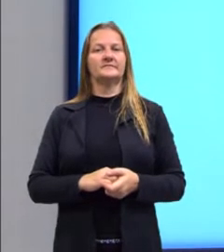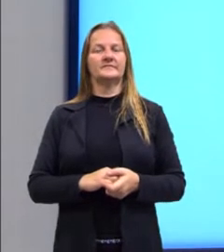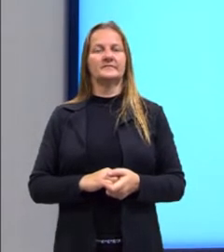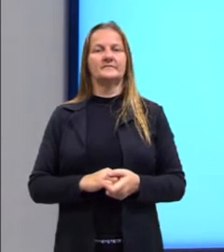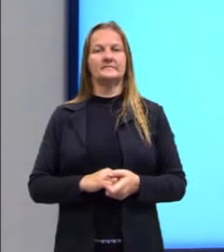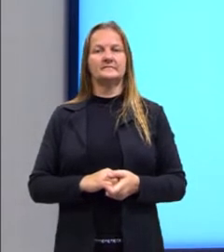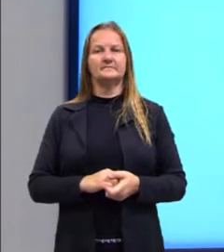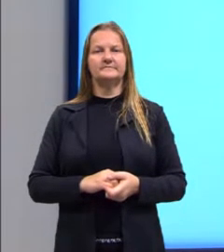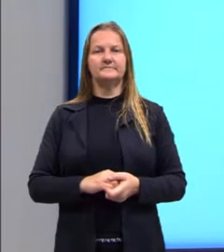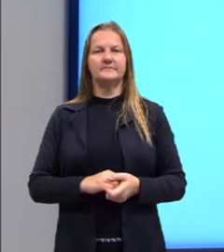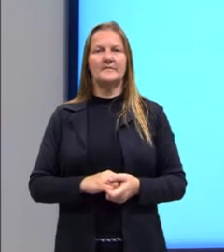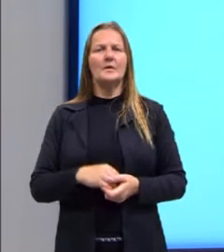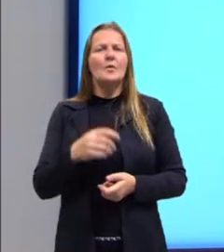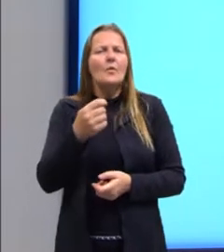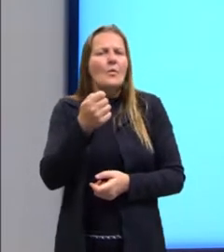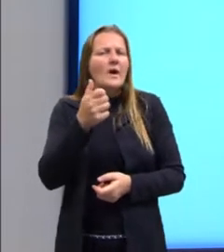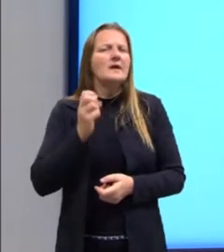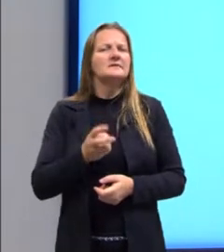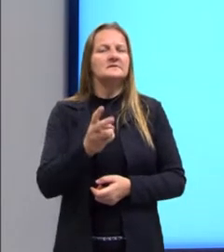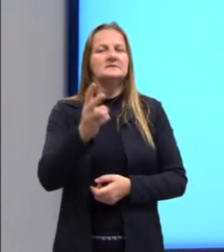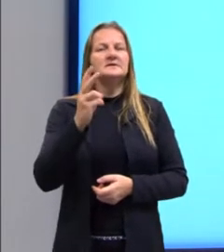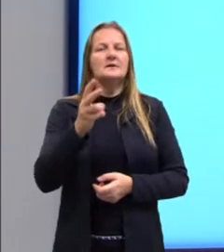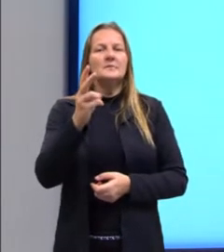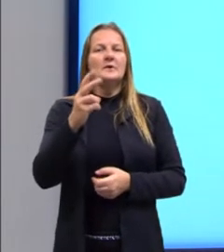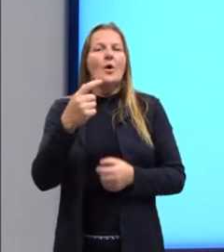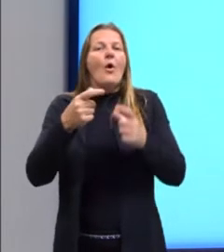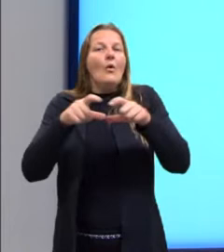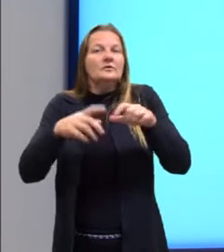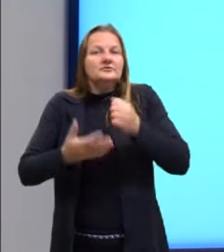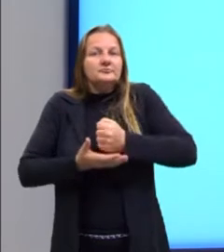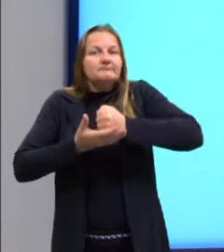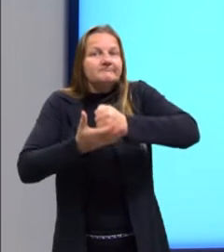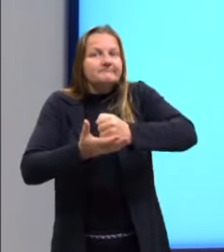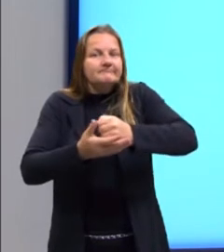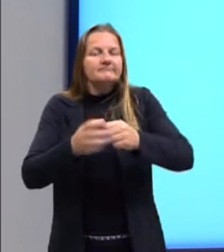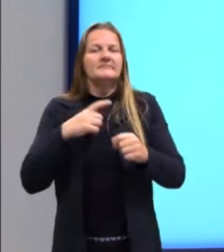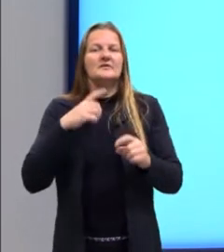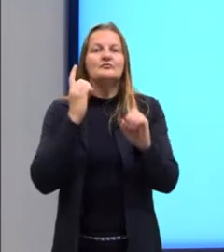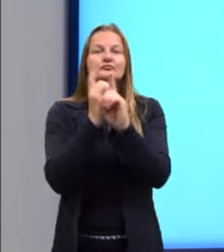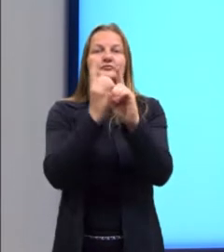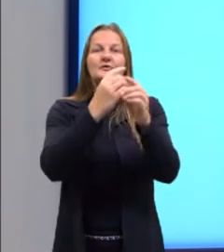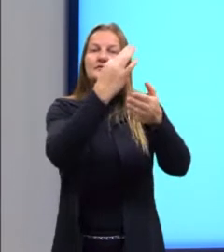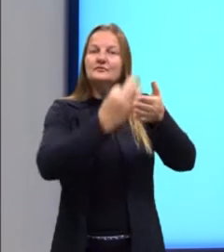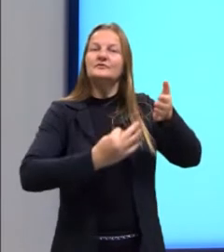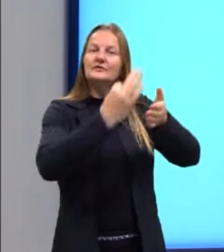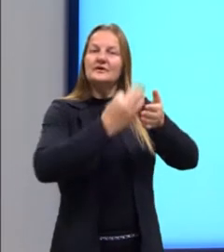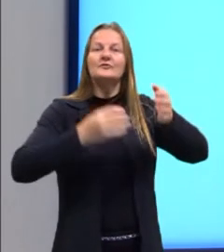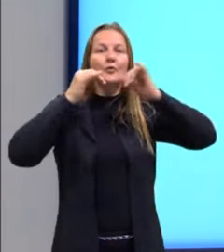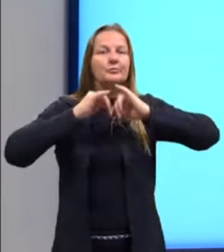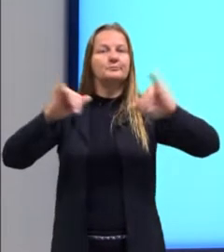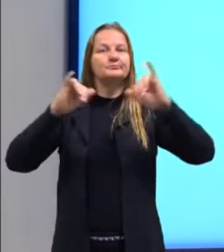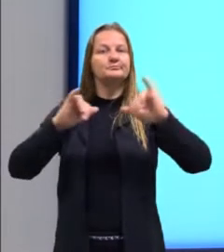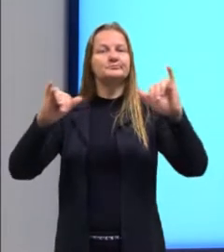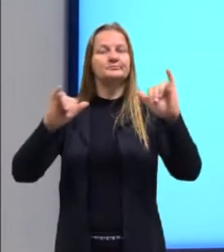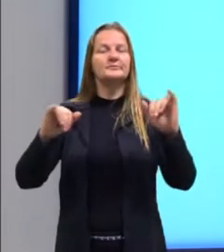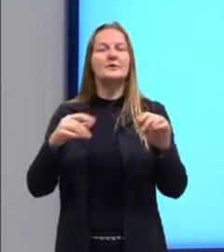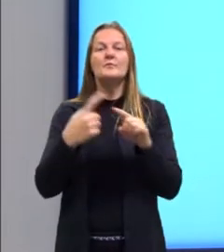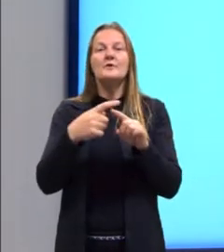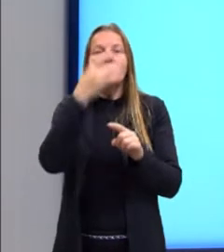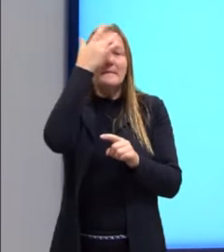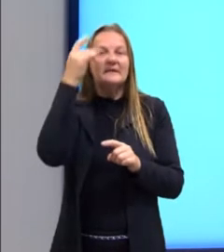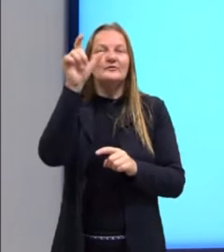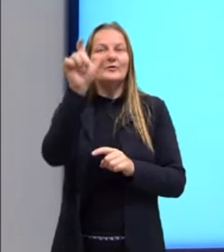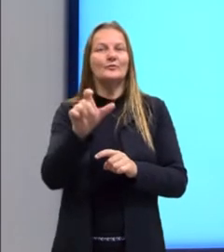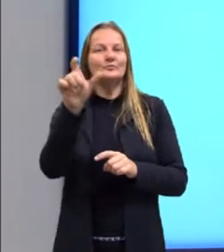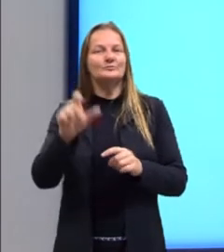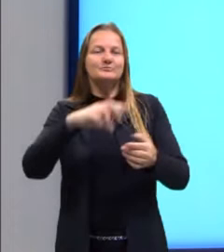É, normalmente, o suporte onde nós vamos encontrar esse tipo de texto para alcançar o leitor.